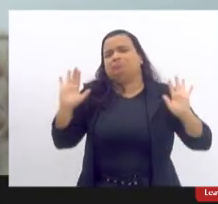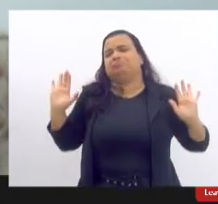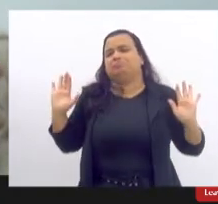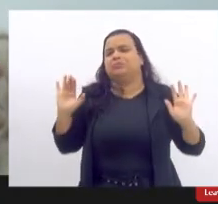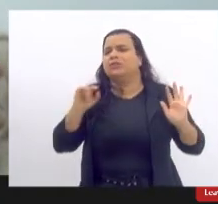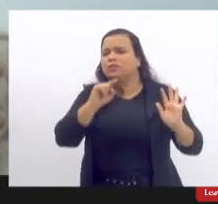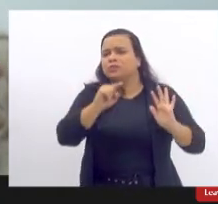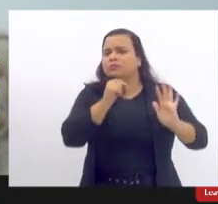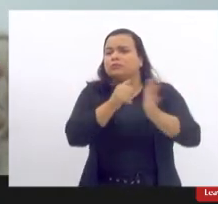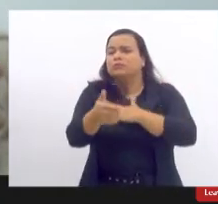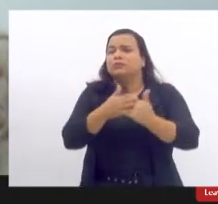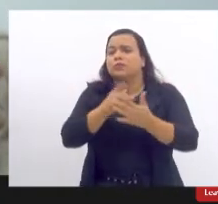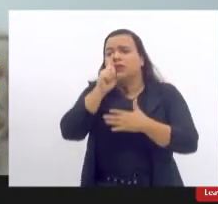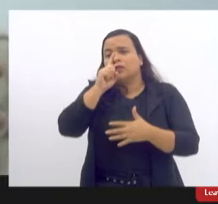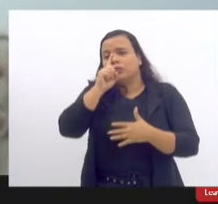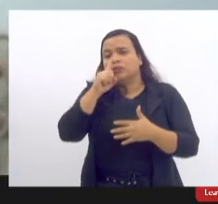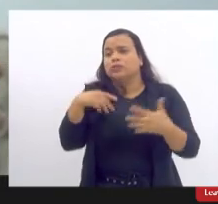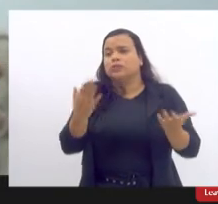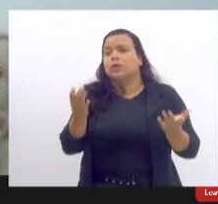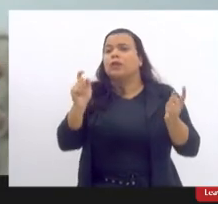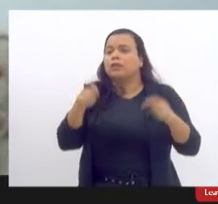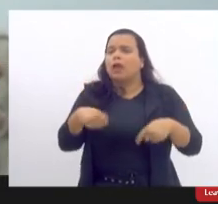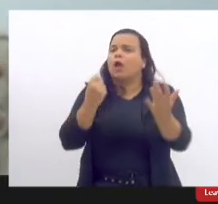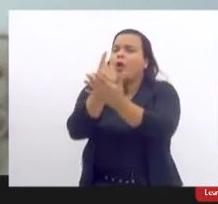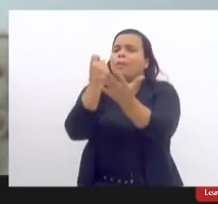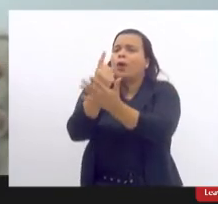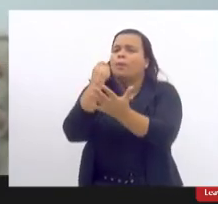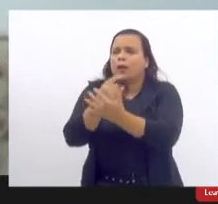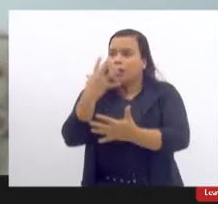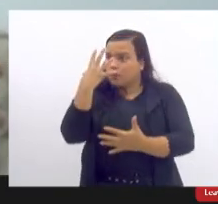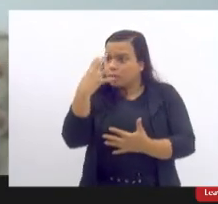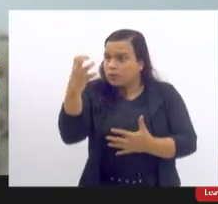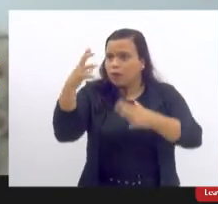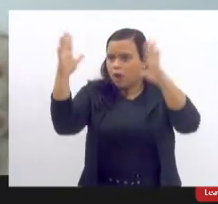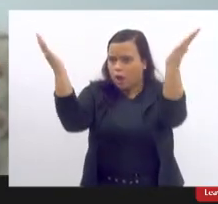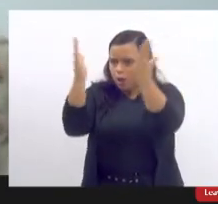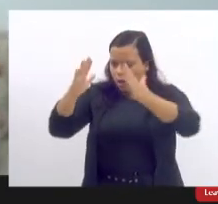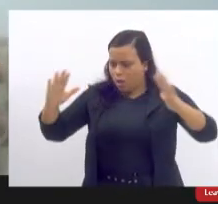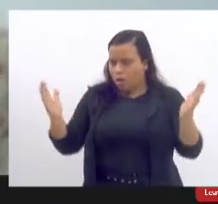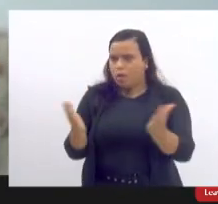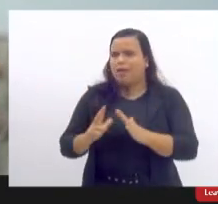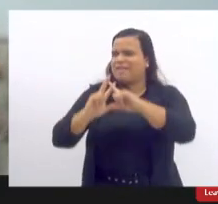e em nome do consumo e da objetificação desse corpo